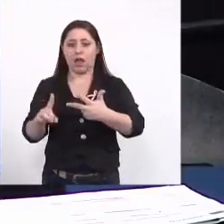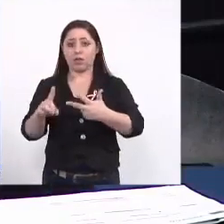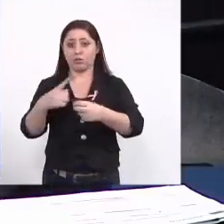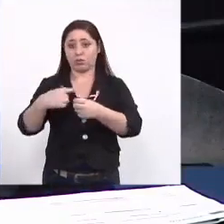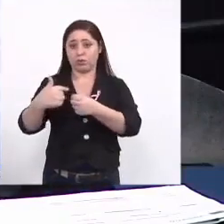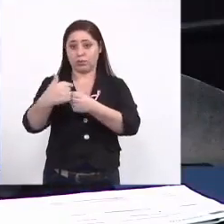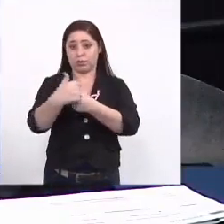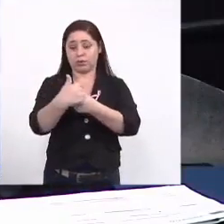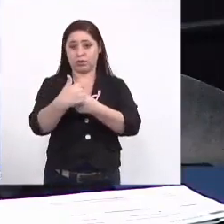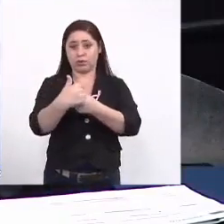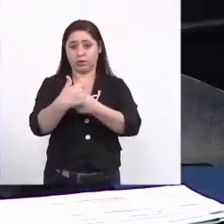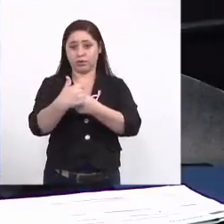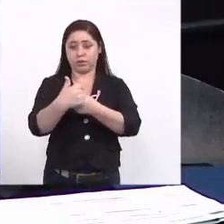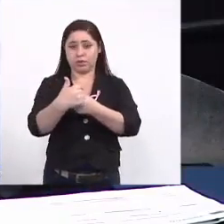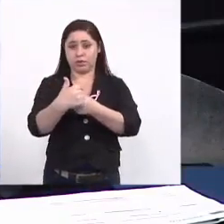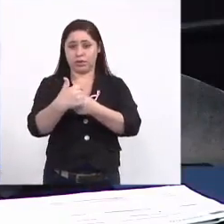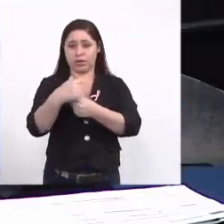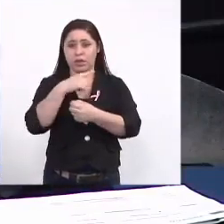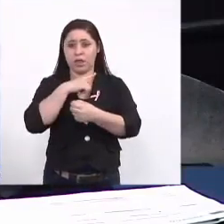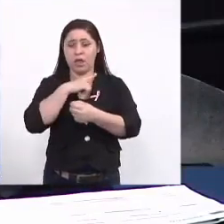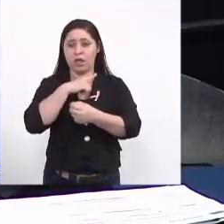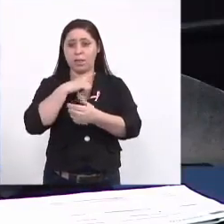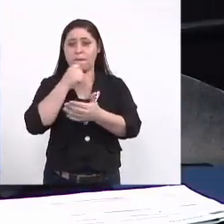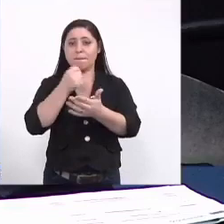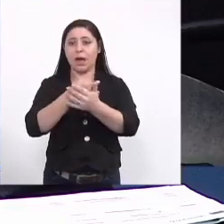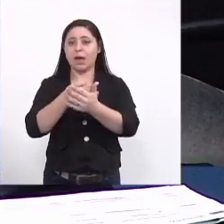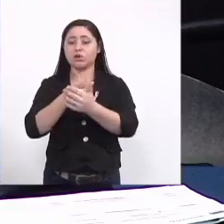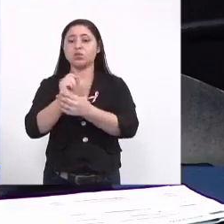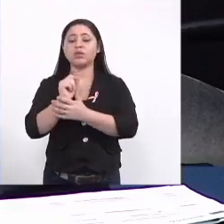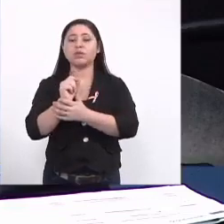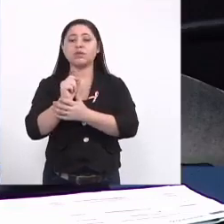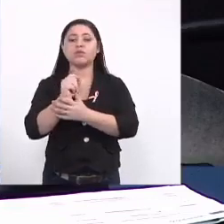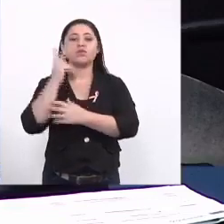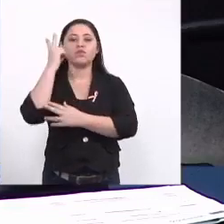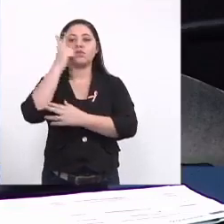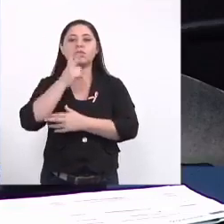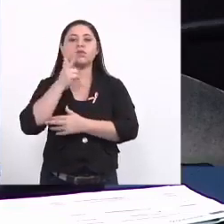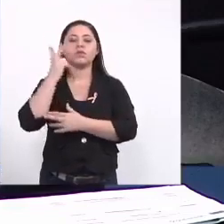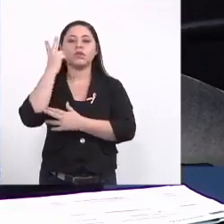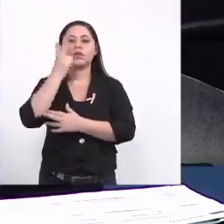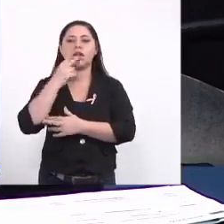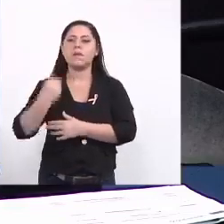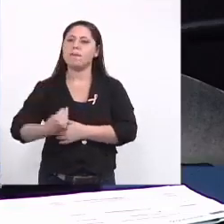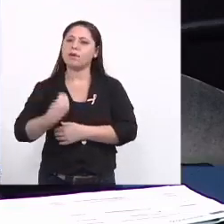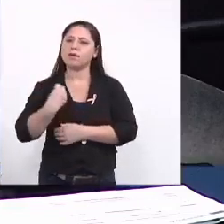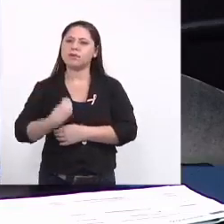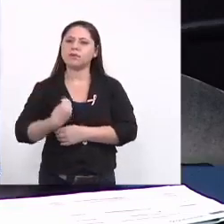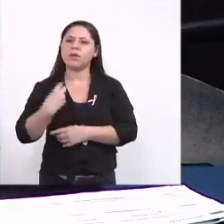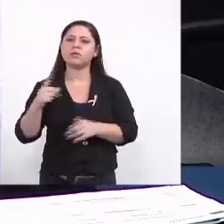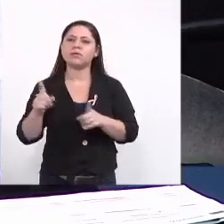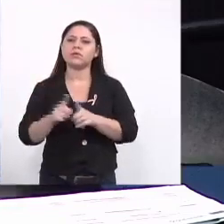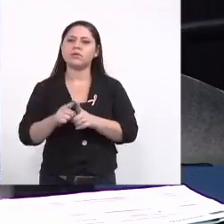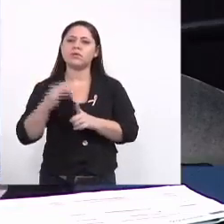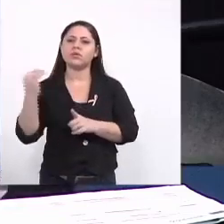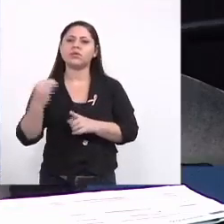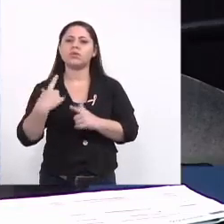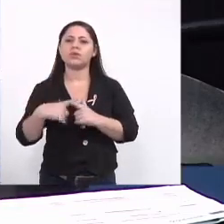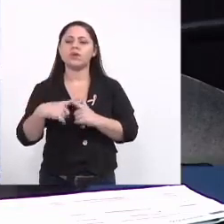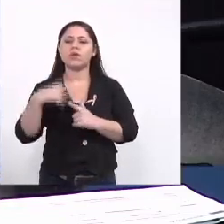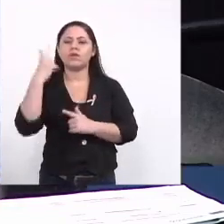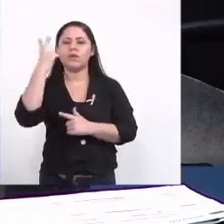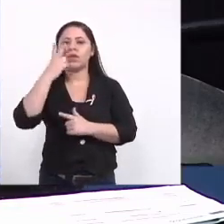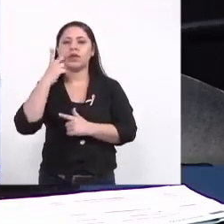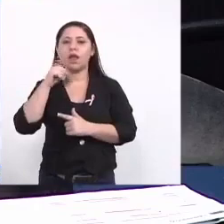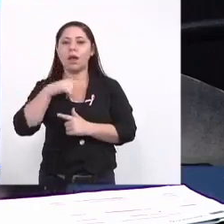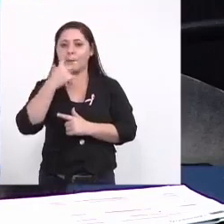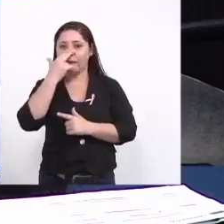capitaneada pelos vereadores né é importante os vereadores participarem porque o vereador é